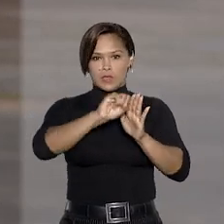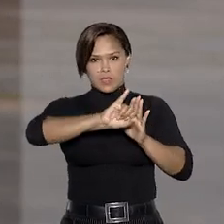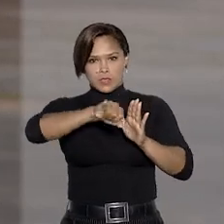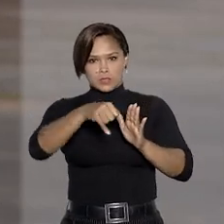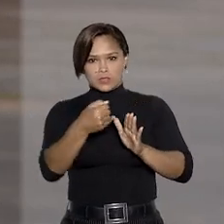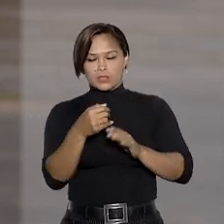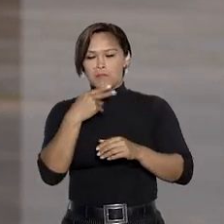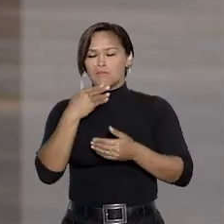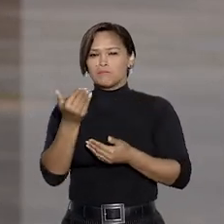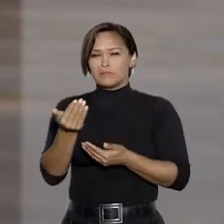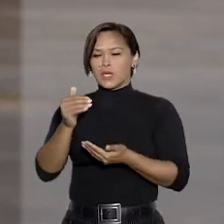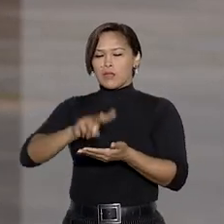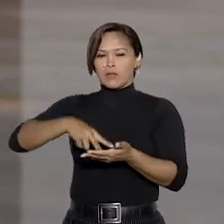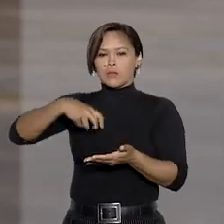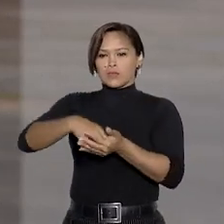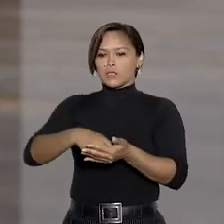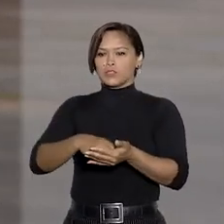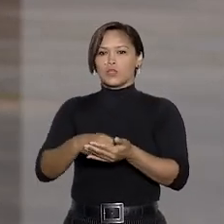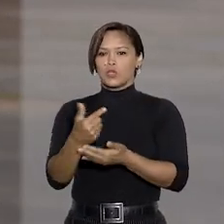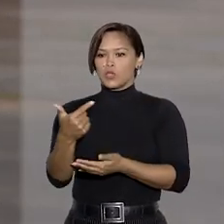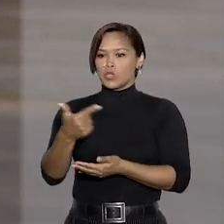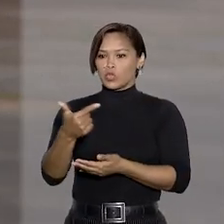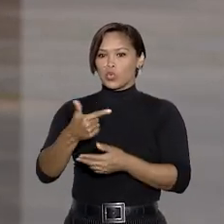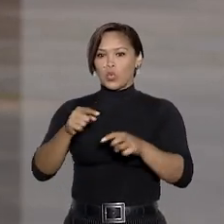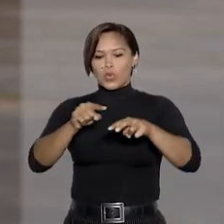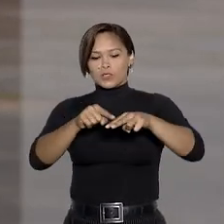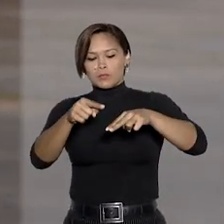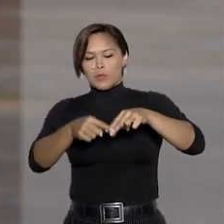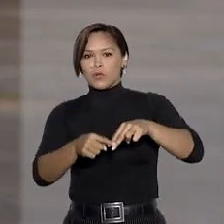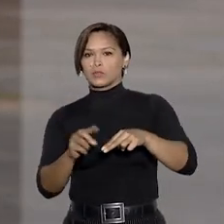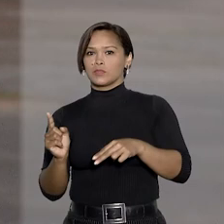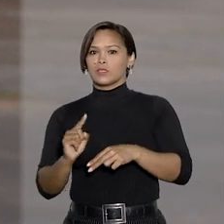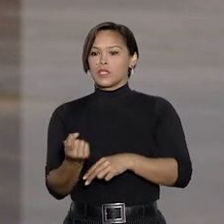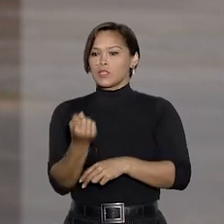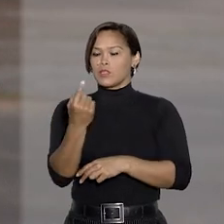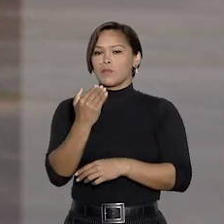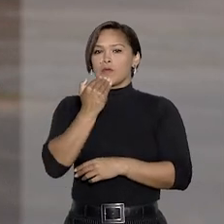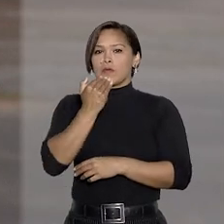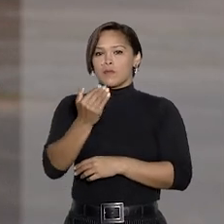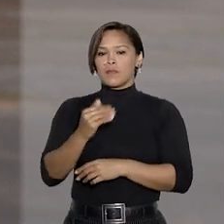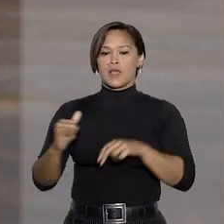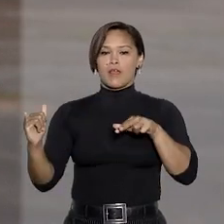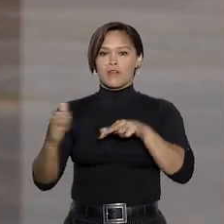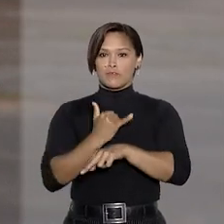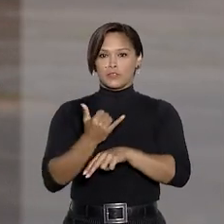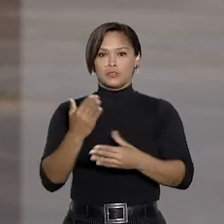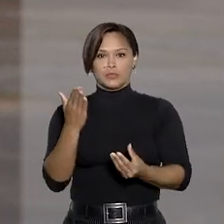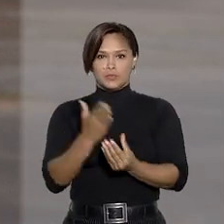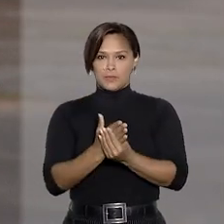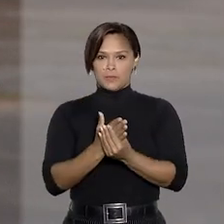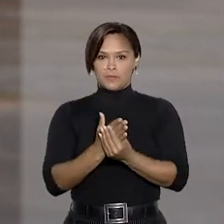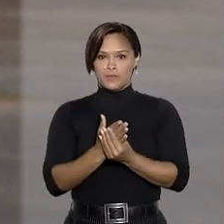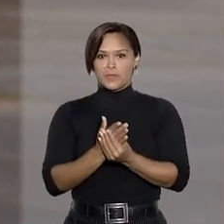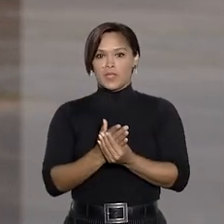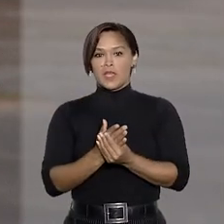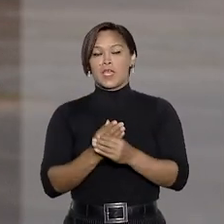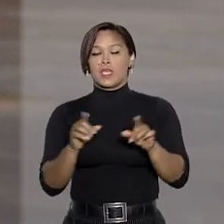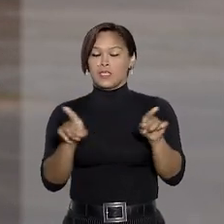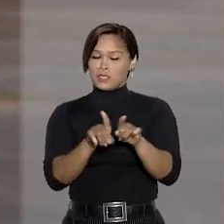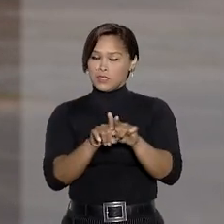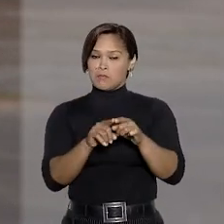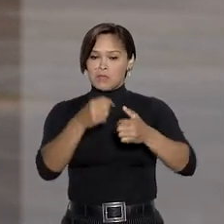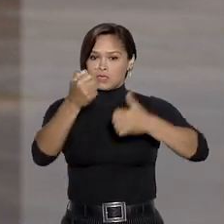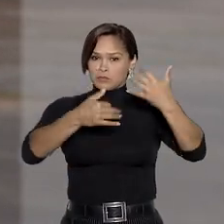questionando a condenação ao pagamento de duas próteses e não uma como pedido pela vítima no processo. E contestou